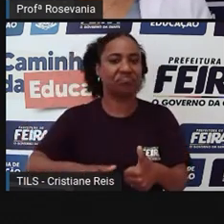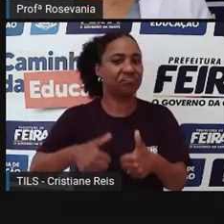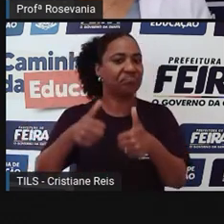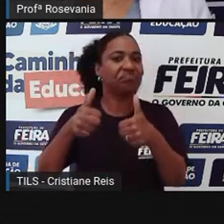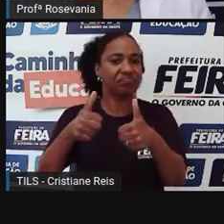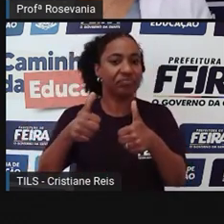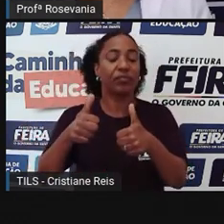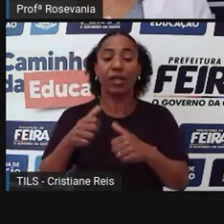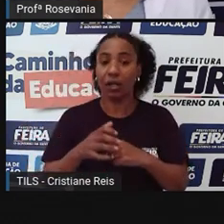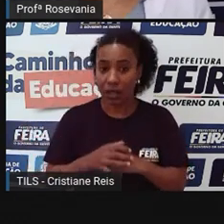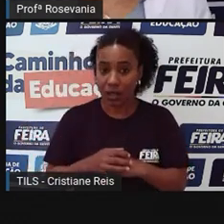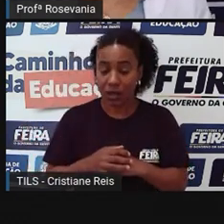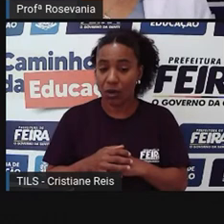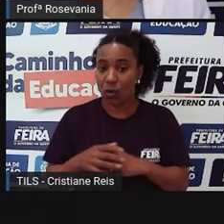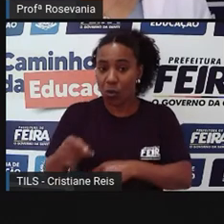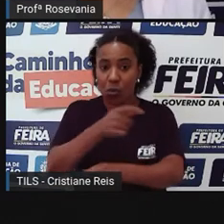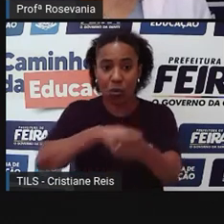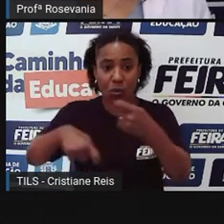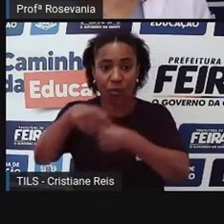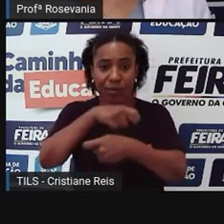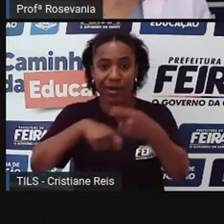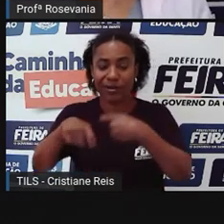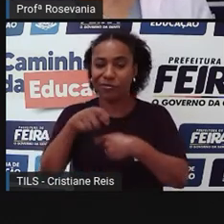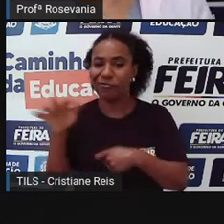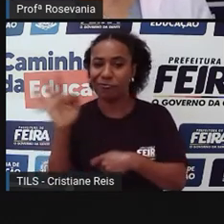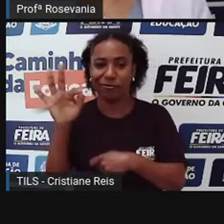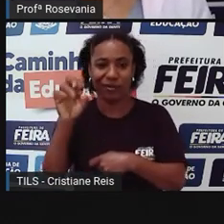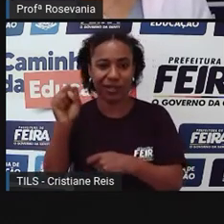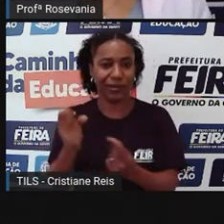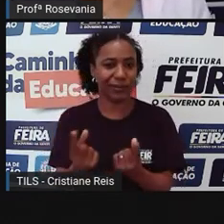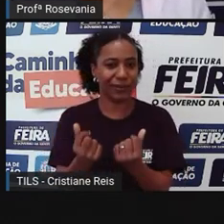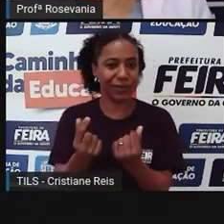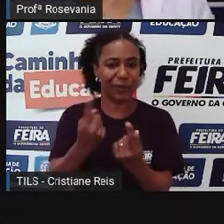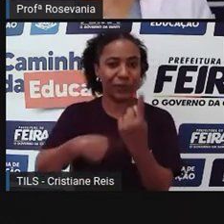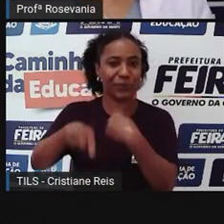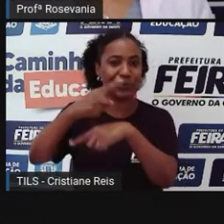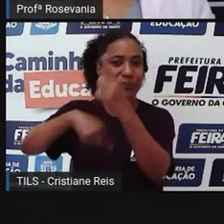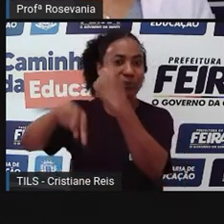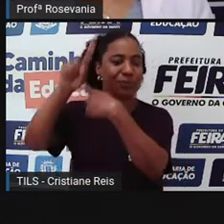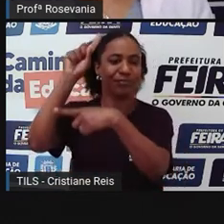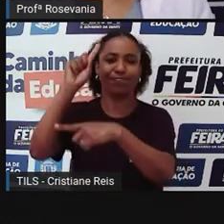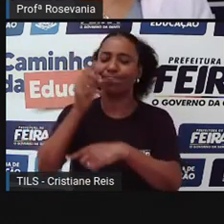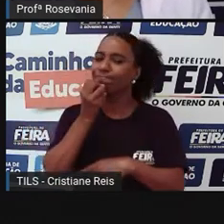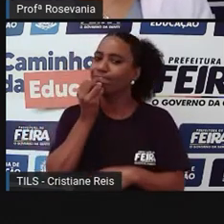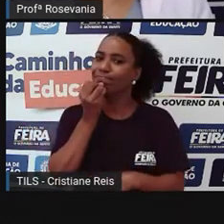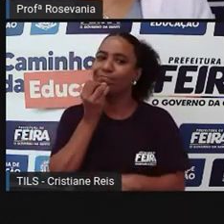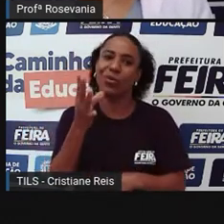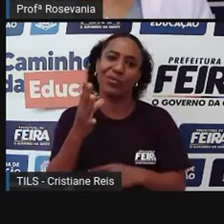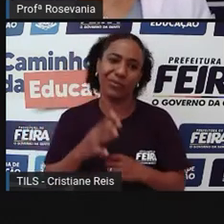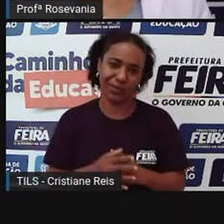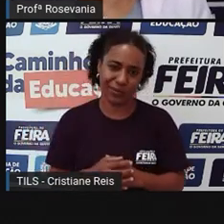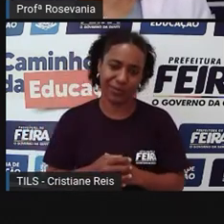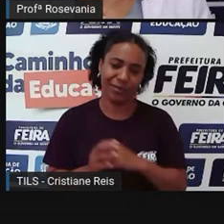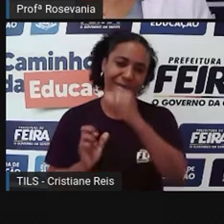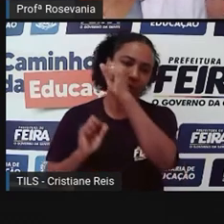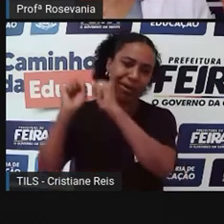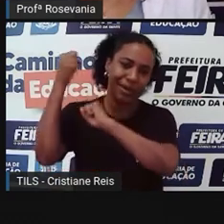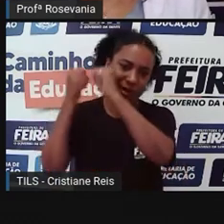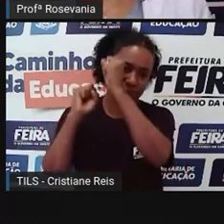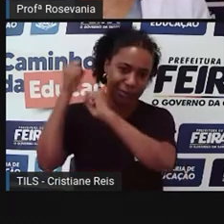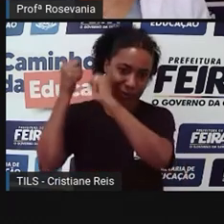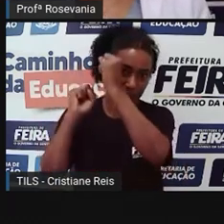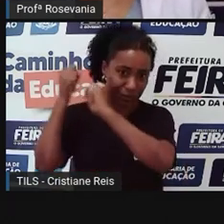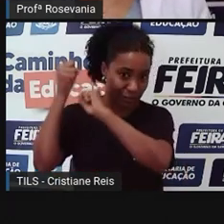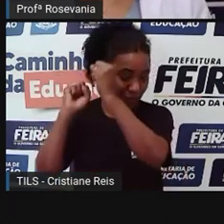da economia perência, responsável por grande parte do seu produto interno bruto, a indústria vem em segundo lugar,